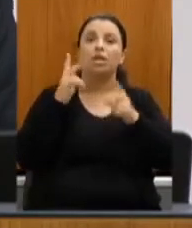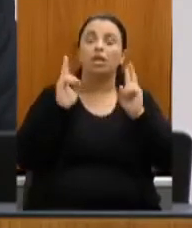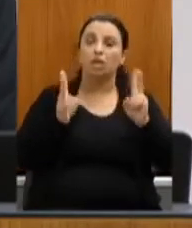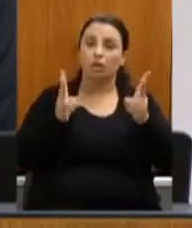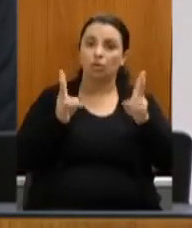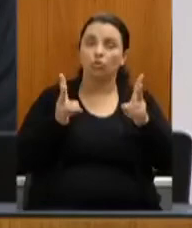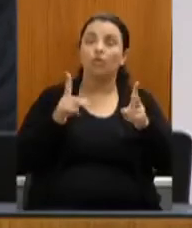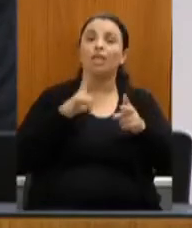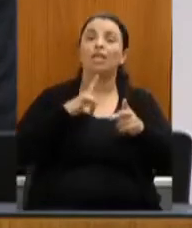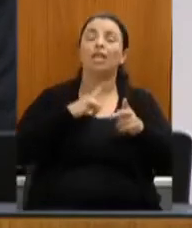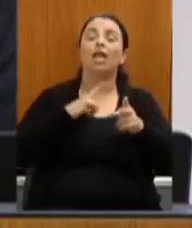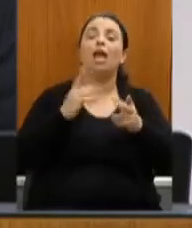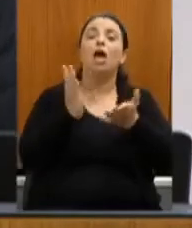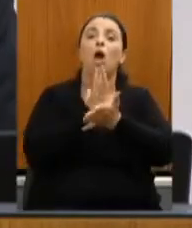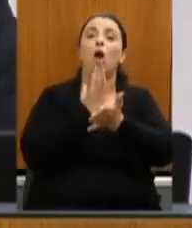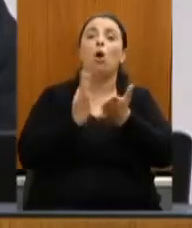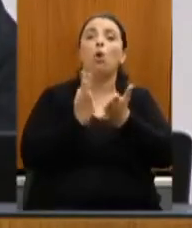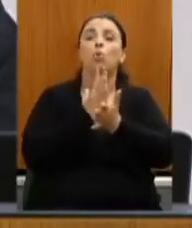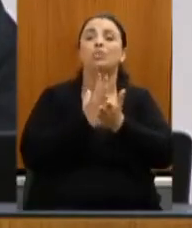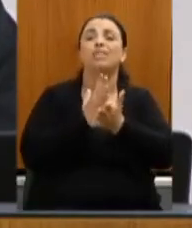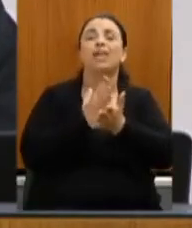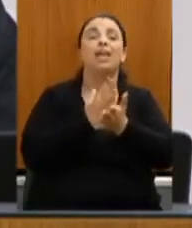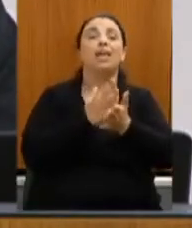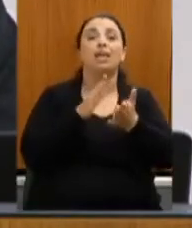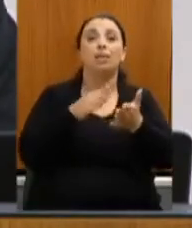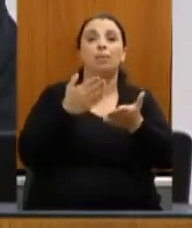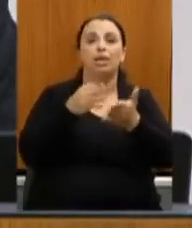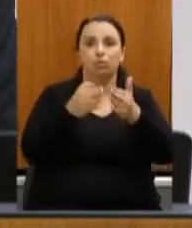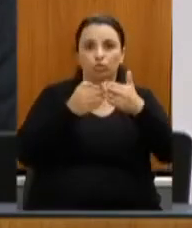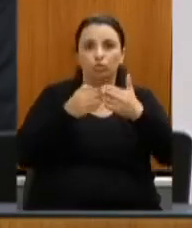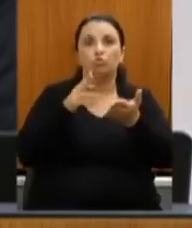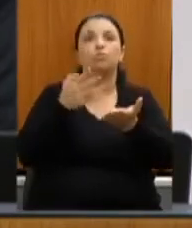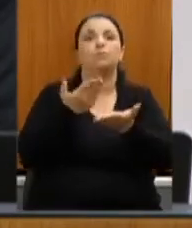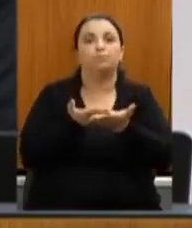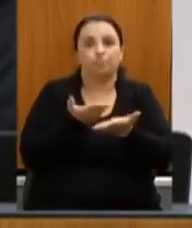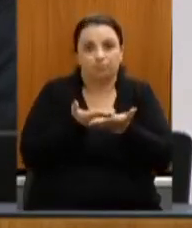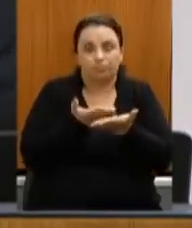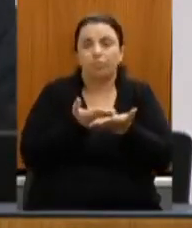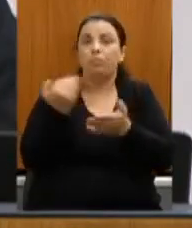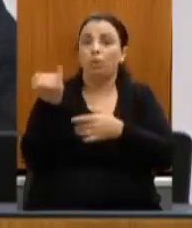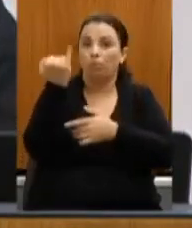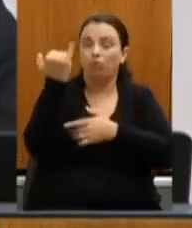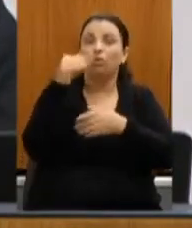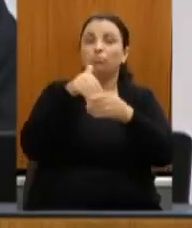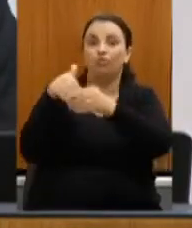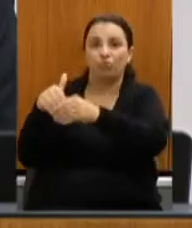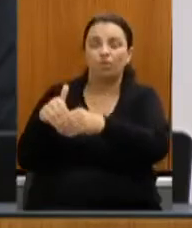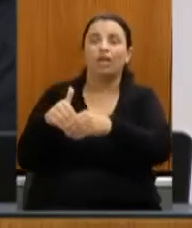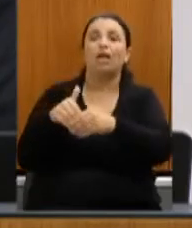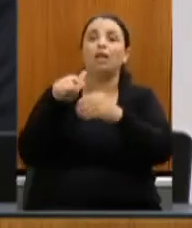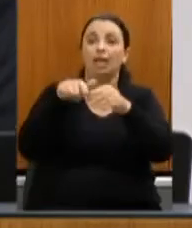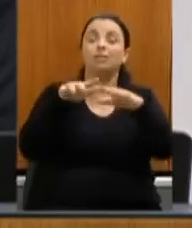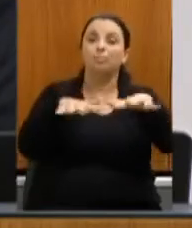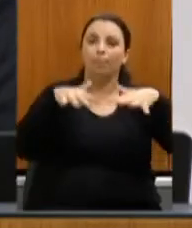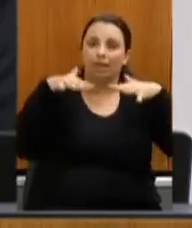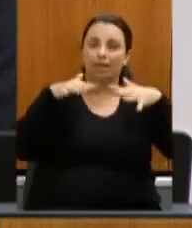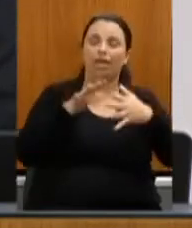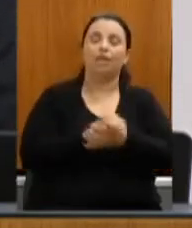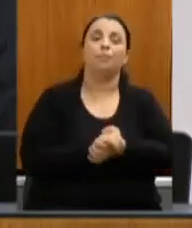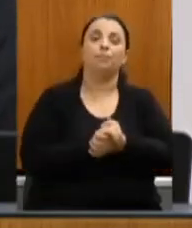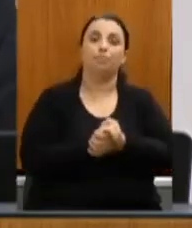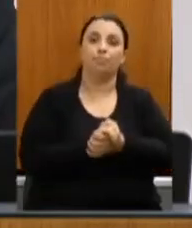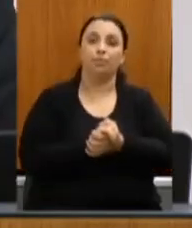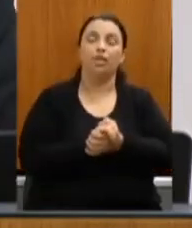requerimentos importantes para serem votados ainda nessa sessão então conto com a presença de todos aí e